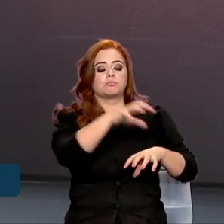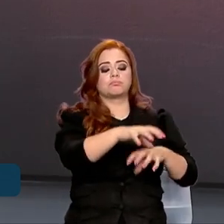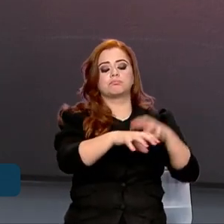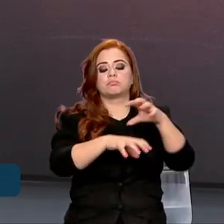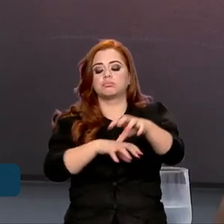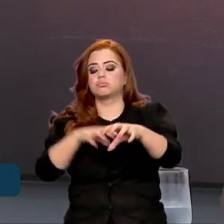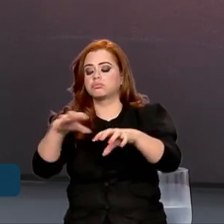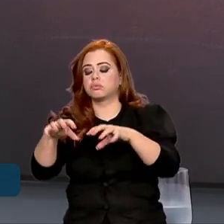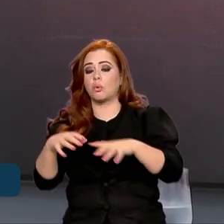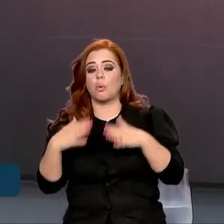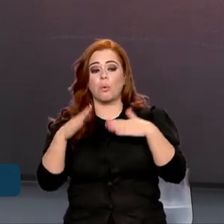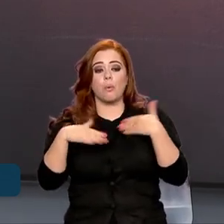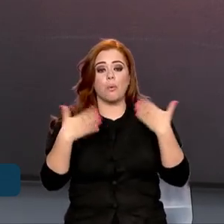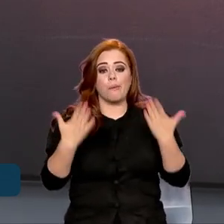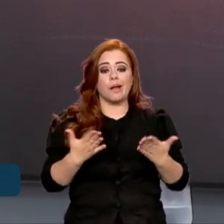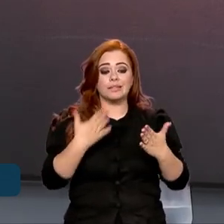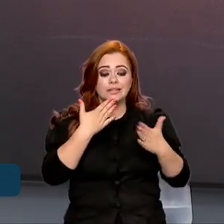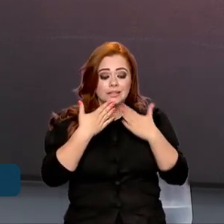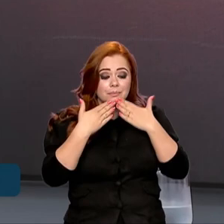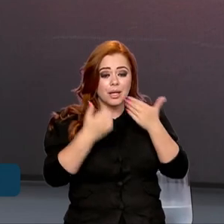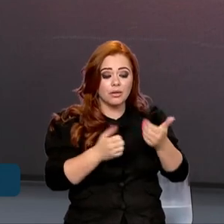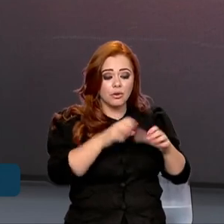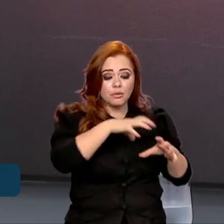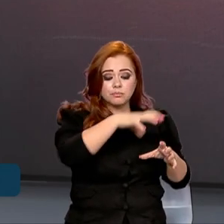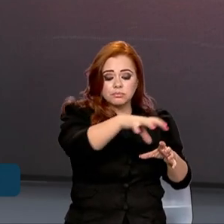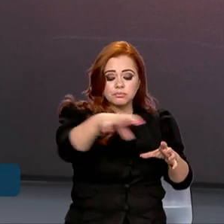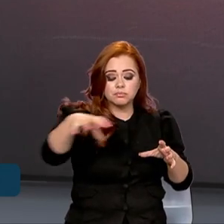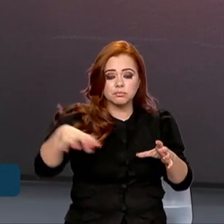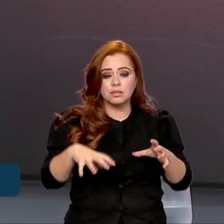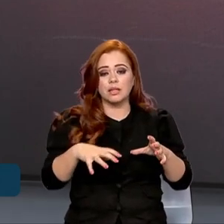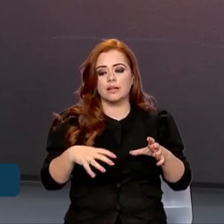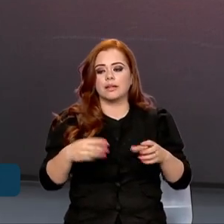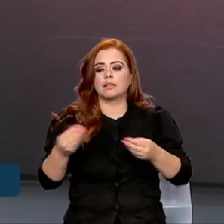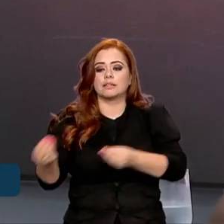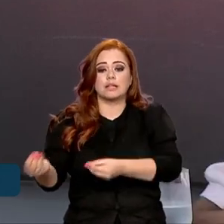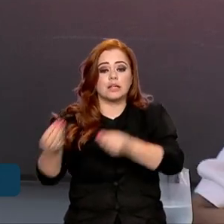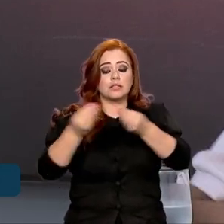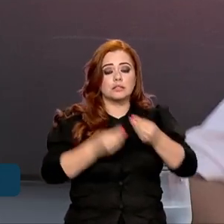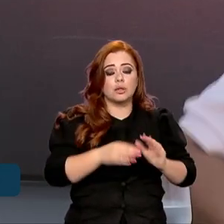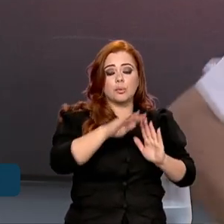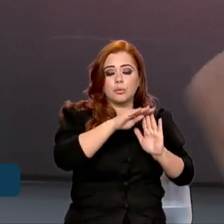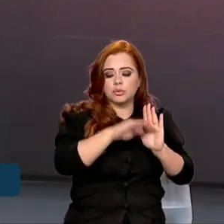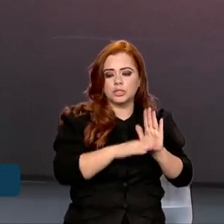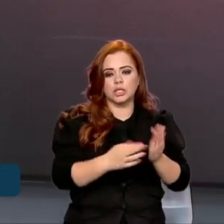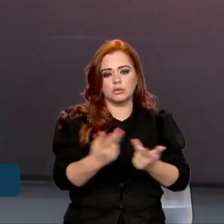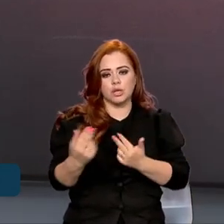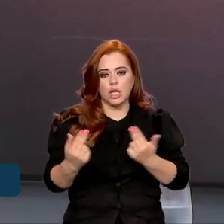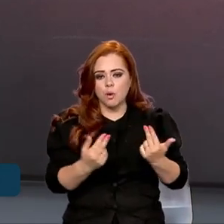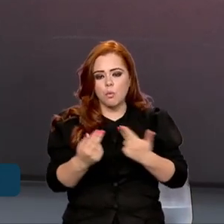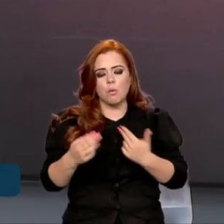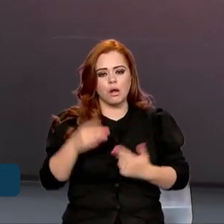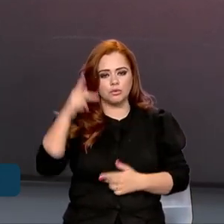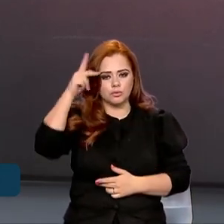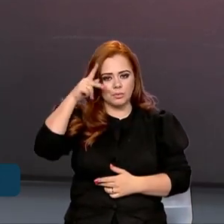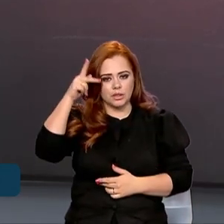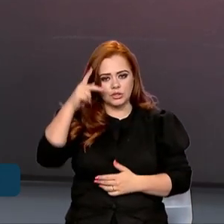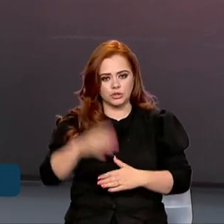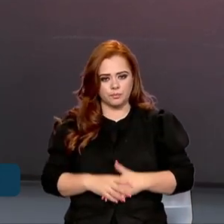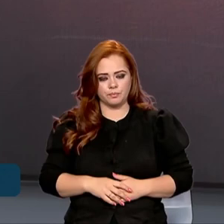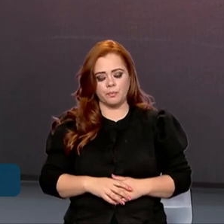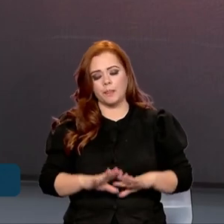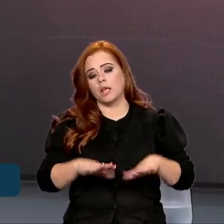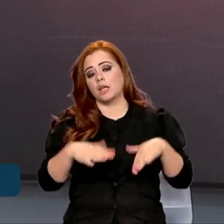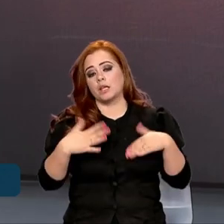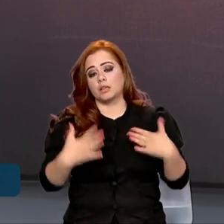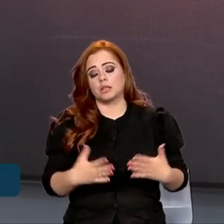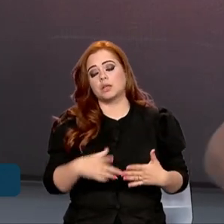promissoras para passar pelo mesmo processo de Parintins, de trazer uma linha de transmissão até a localidade e fazê